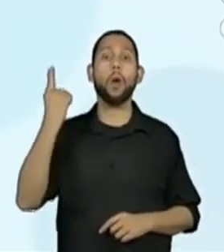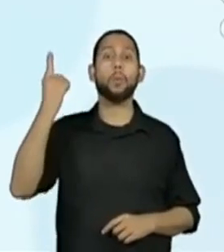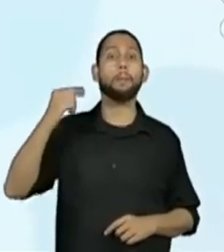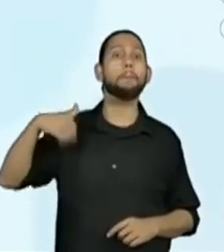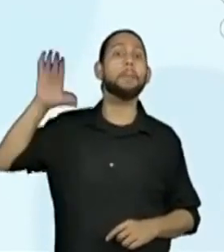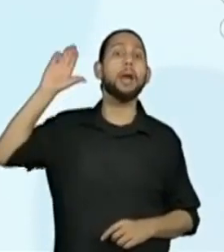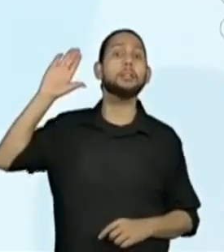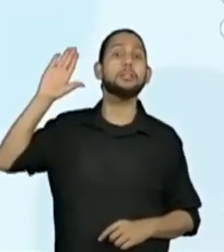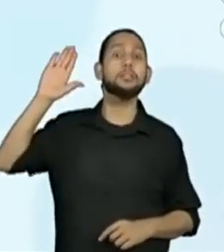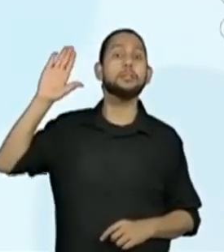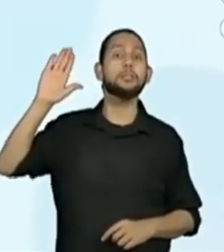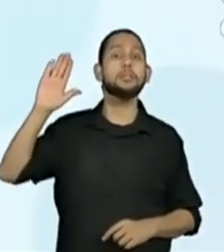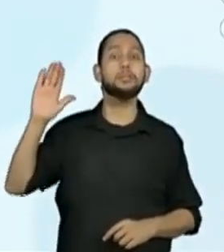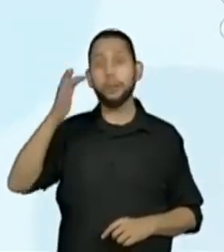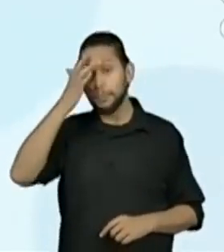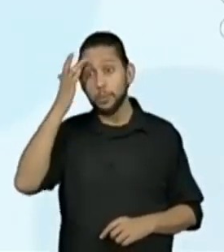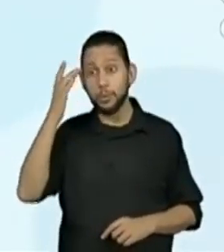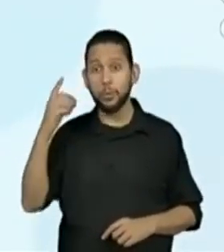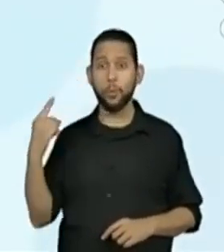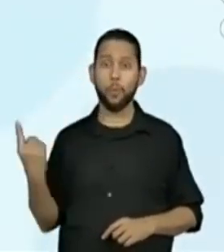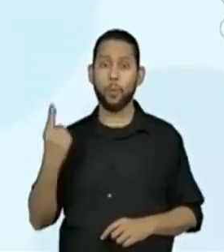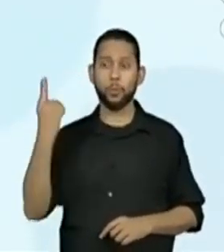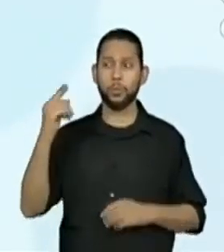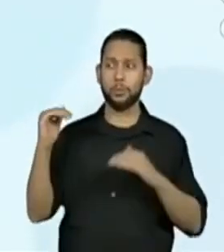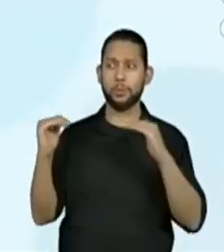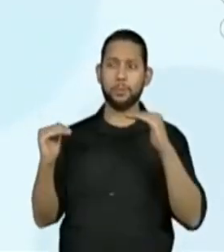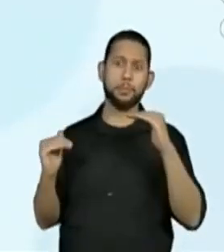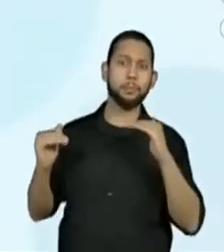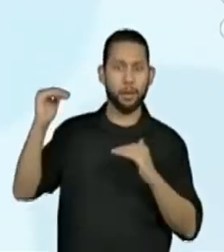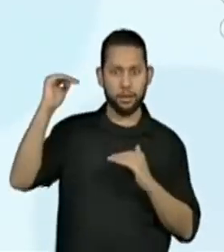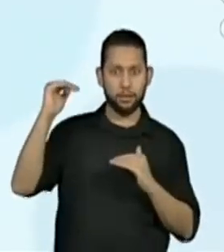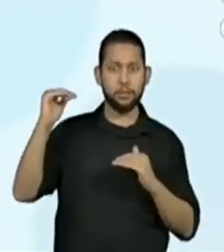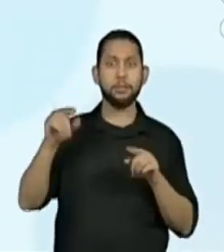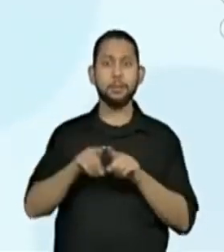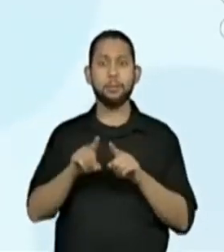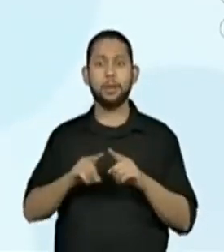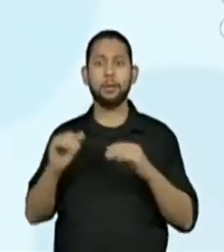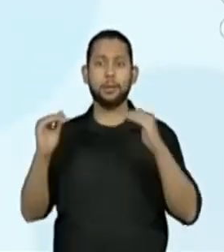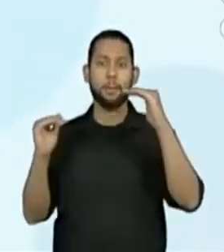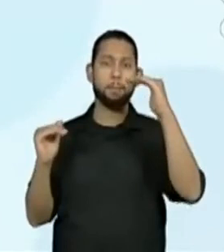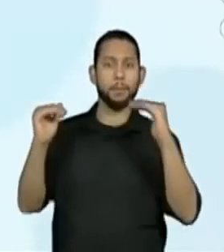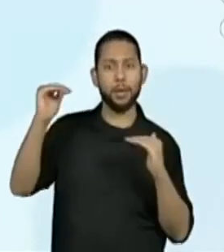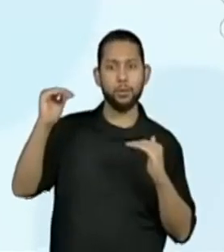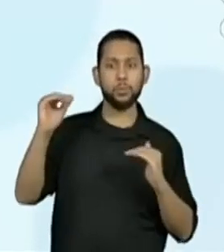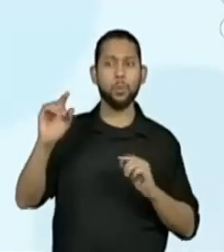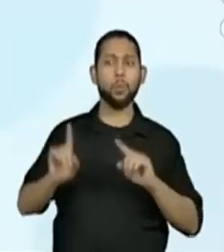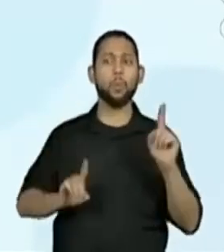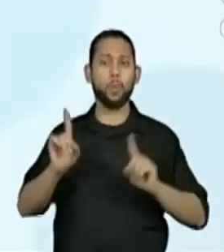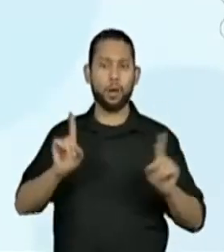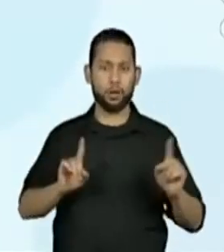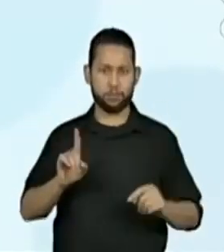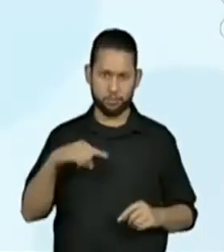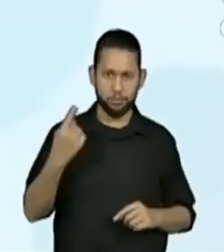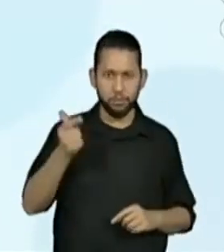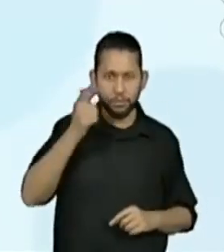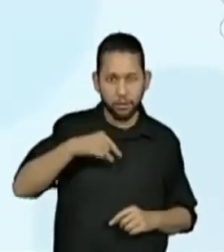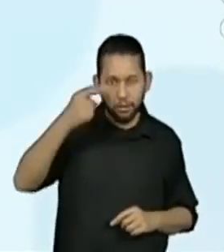a pergunta A. Qual é a pessoa com a maior altura e a de menor altura? Podemos pensar, então?